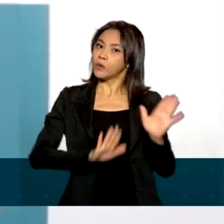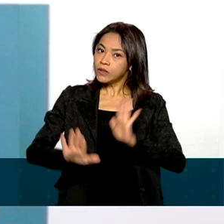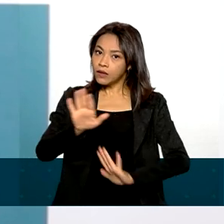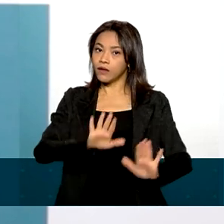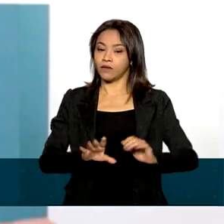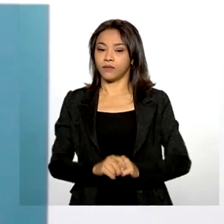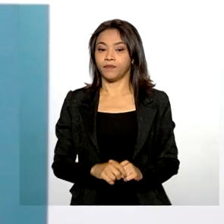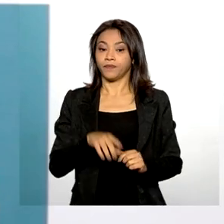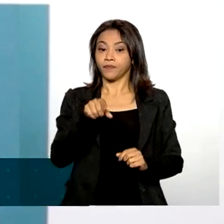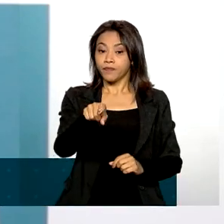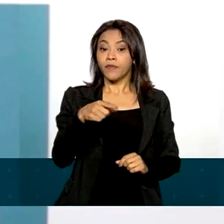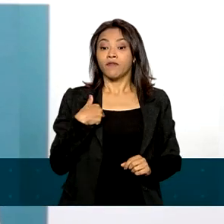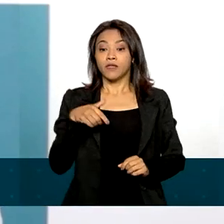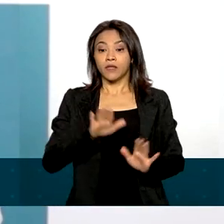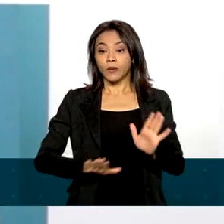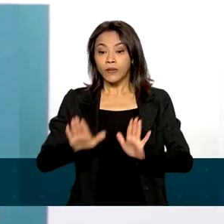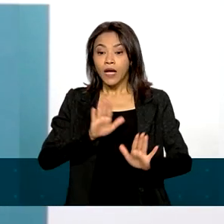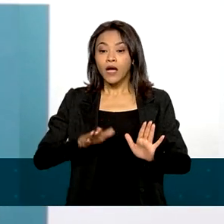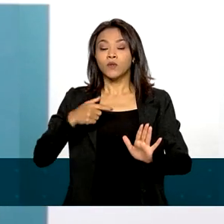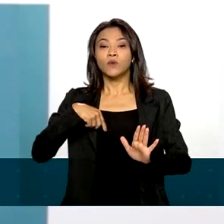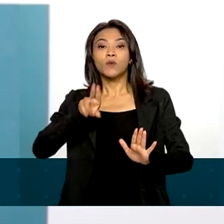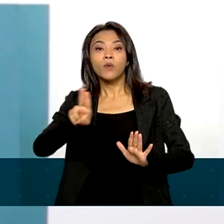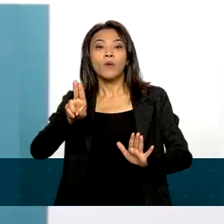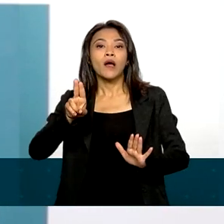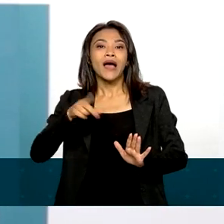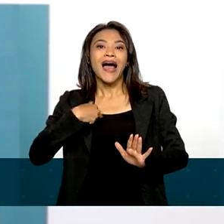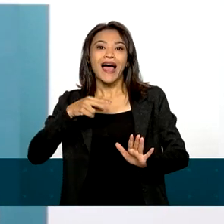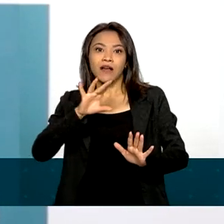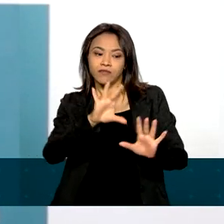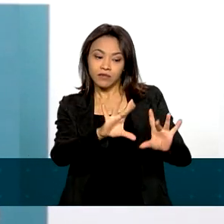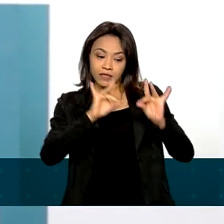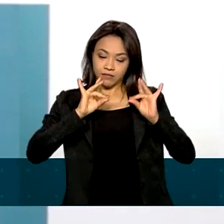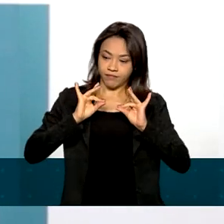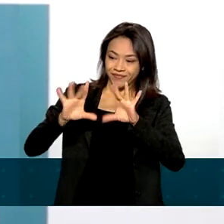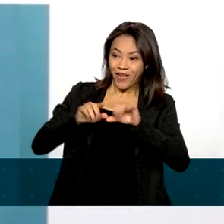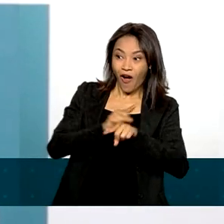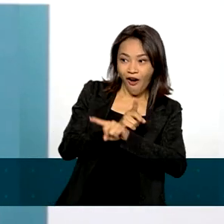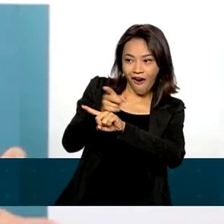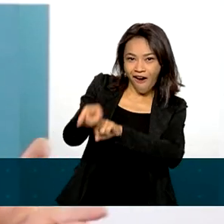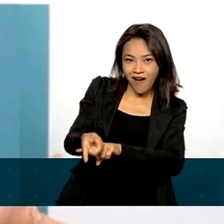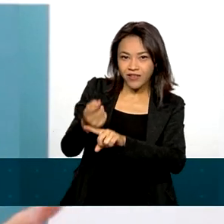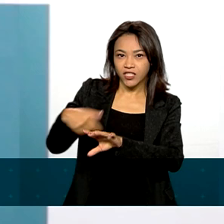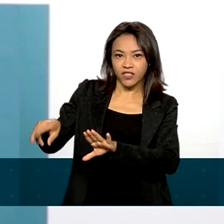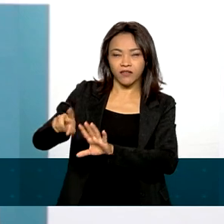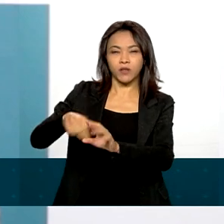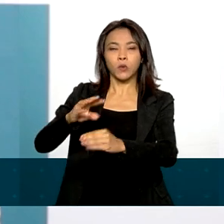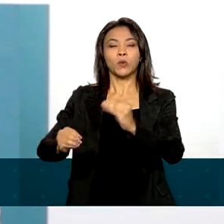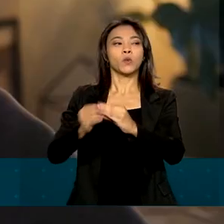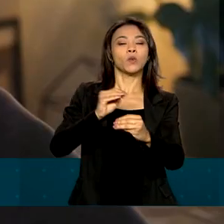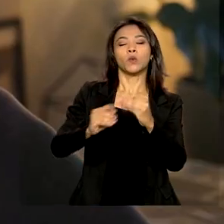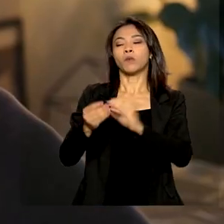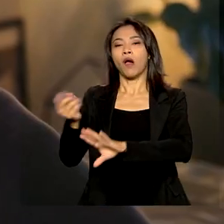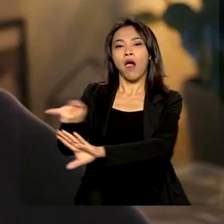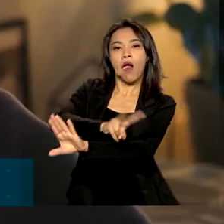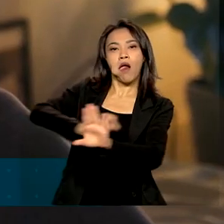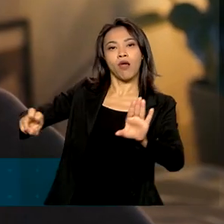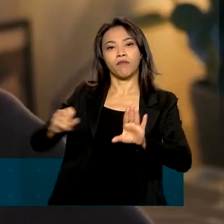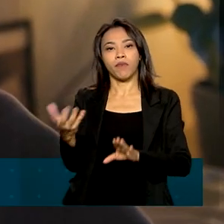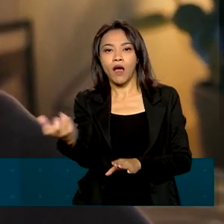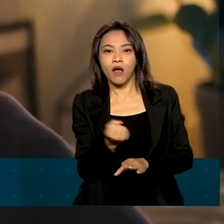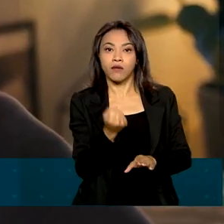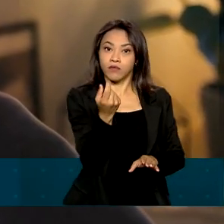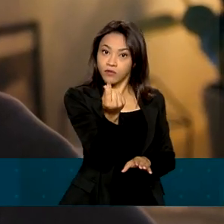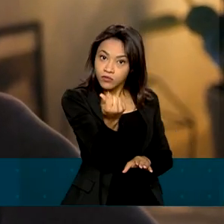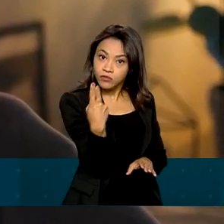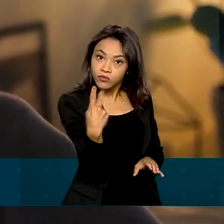mensagens em nome do Valores a Receber, direcionando pessoas para sites falsos, digopistas que utilizam engenharia social para tentar capturar os seus